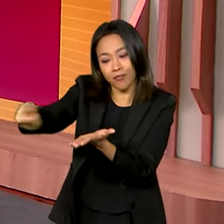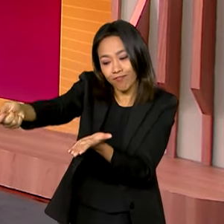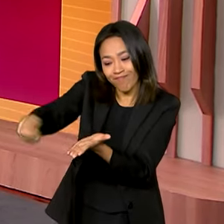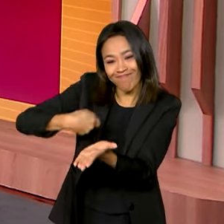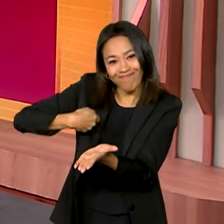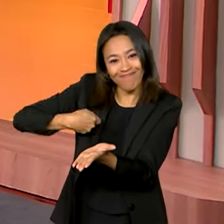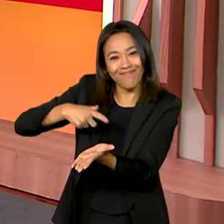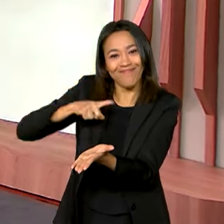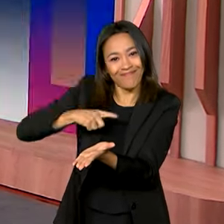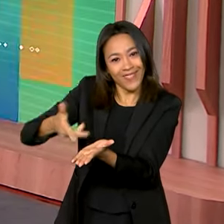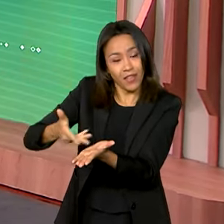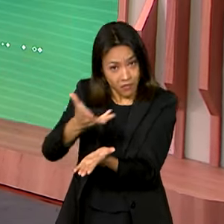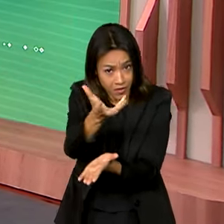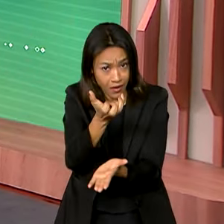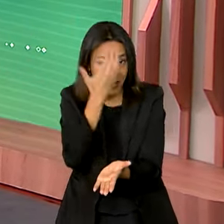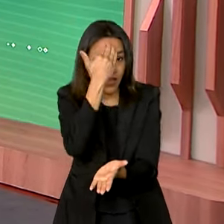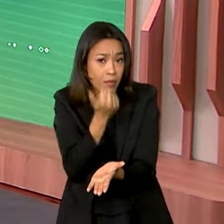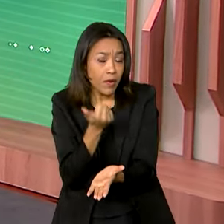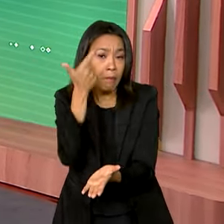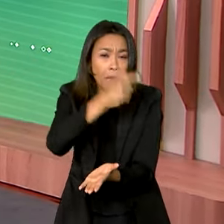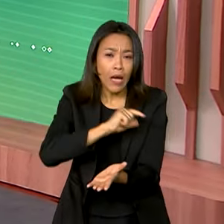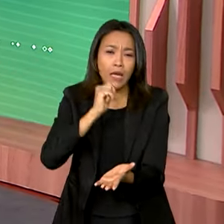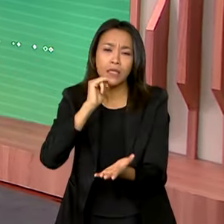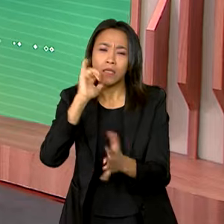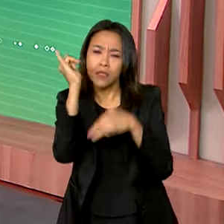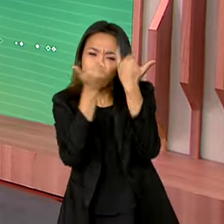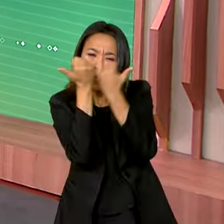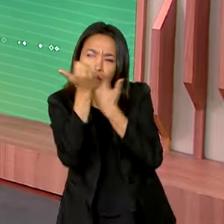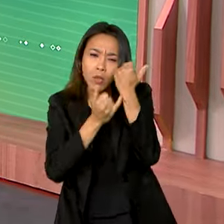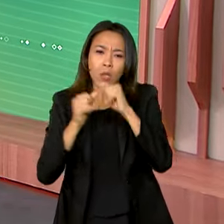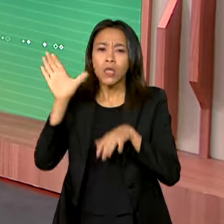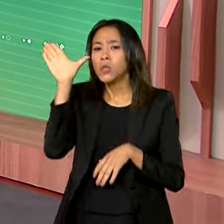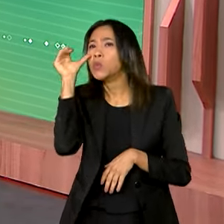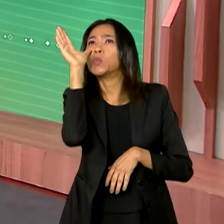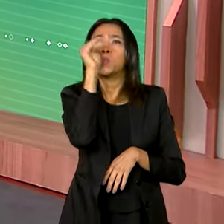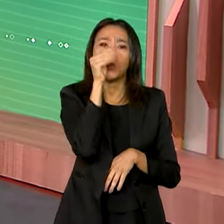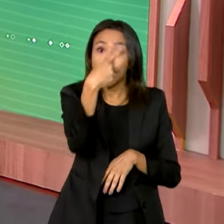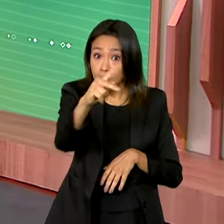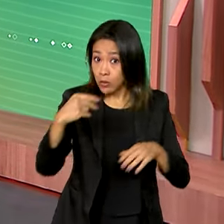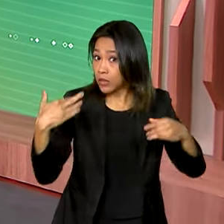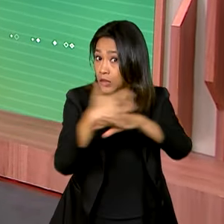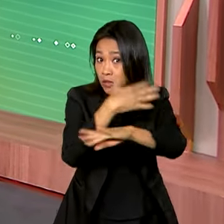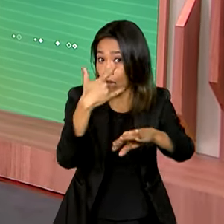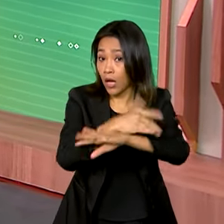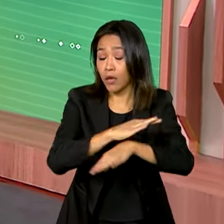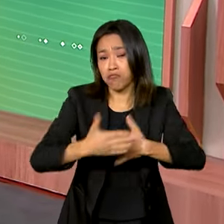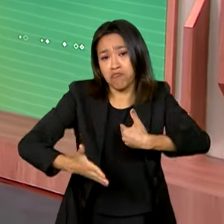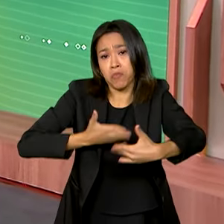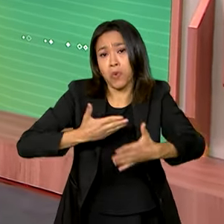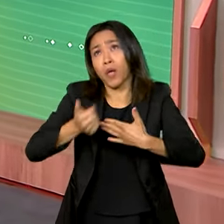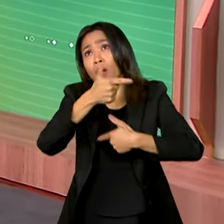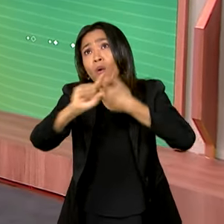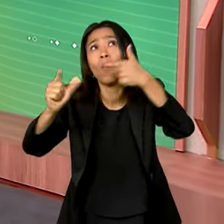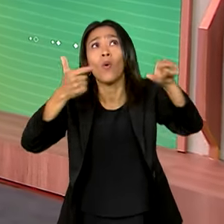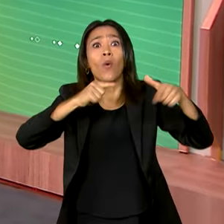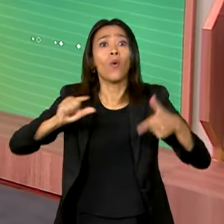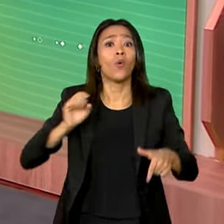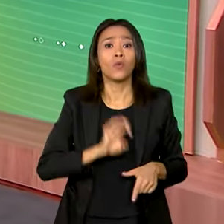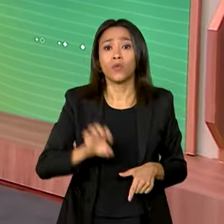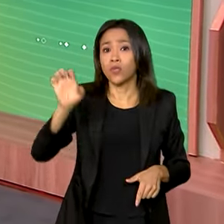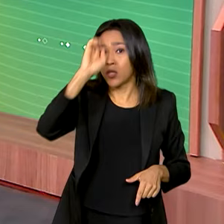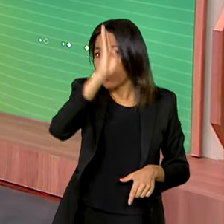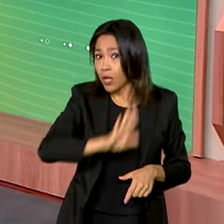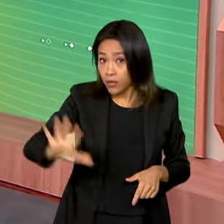assinada. E se você quiser saber mais sobre o que o governo federal está fazendo na sua cidade ou qualquer outra localidade